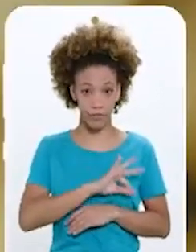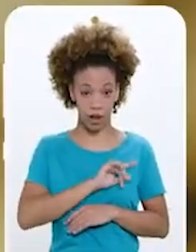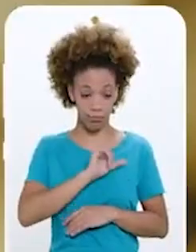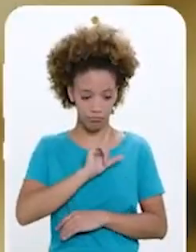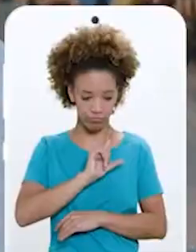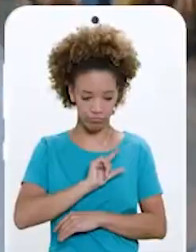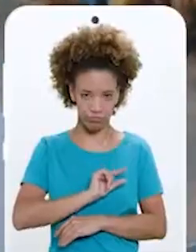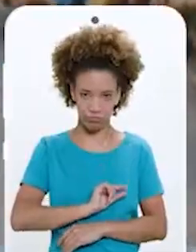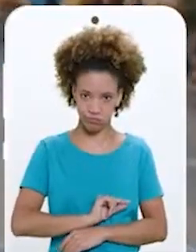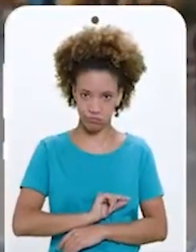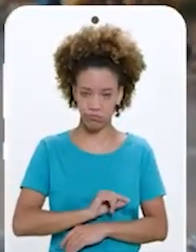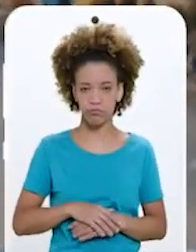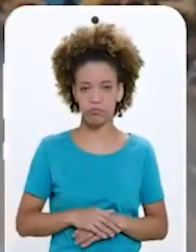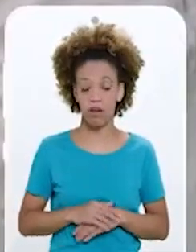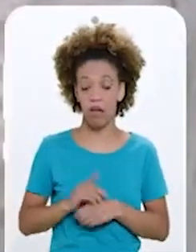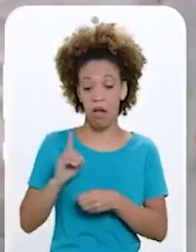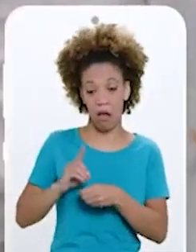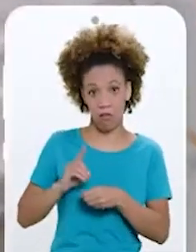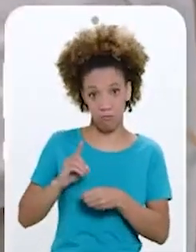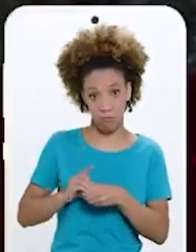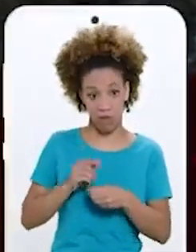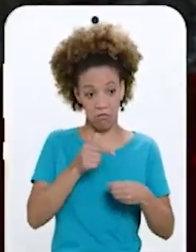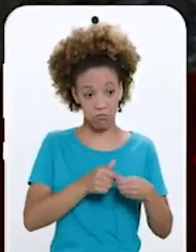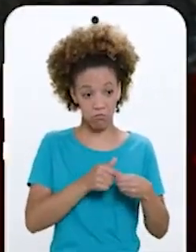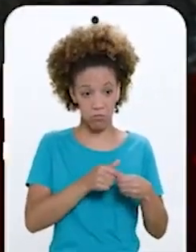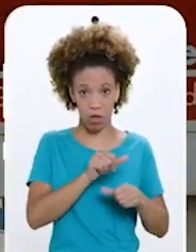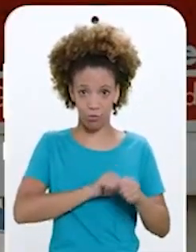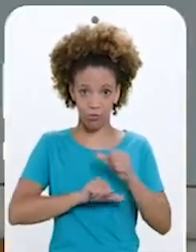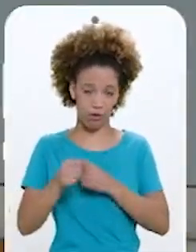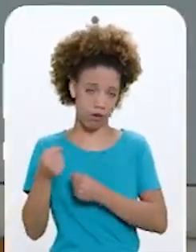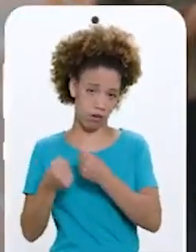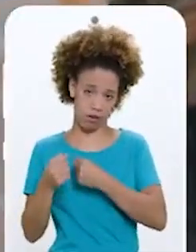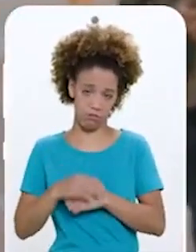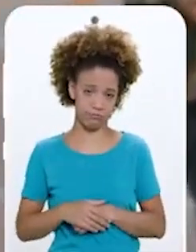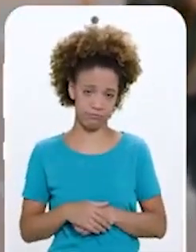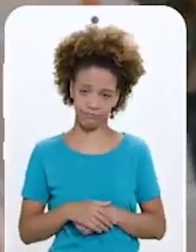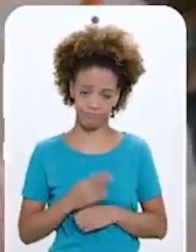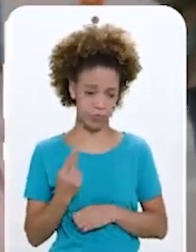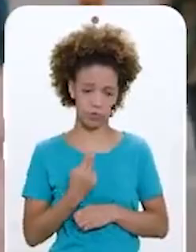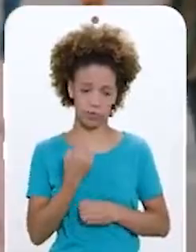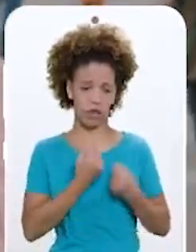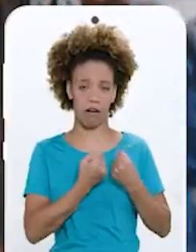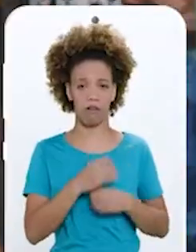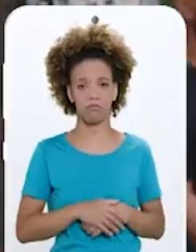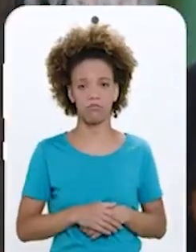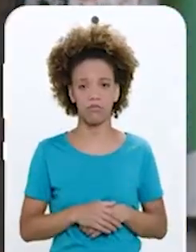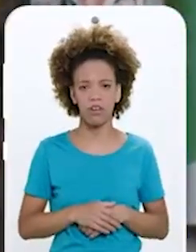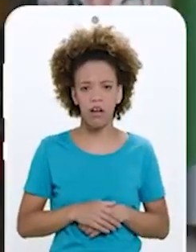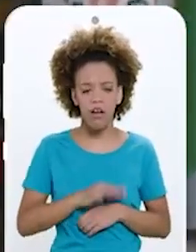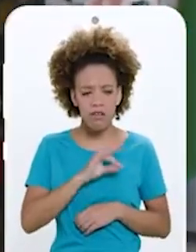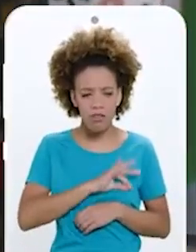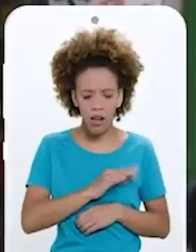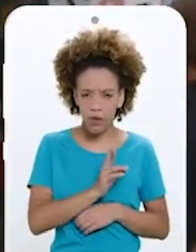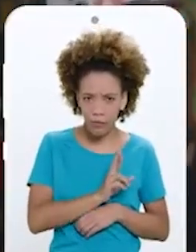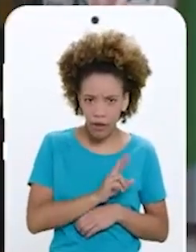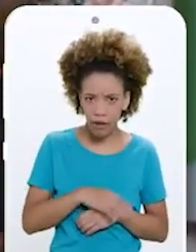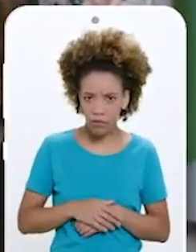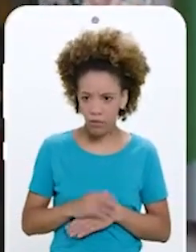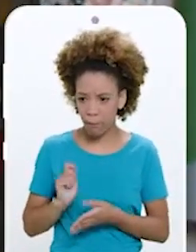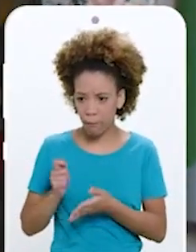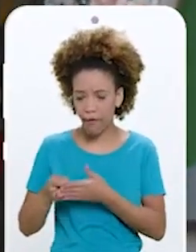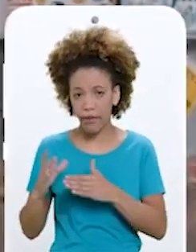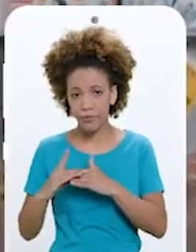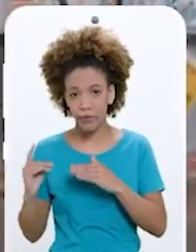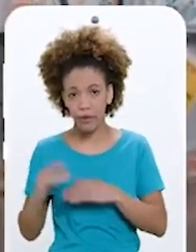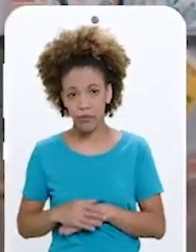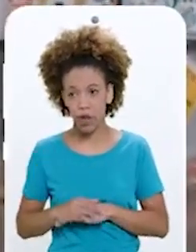nosso cada vez mais arrochado Gasolina a pessoa tem que andar agora de ônibus De carro não tem nem como Não é justo a gente receber em real e comprar